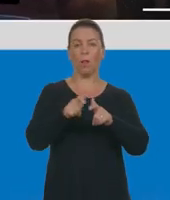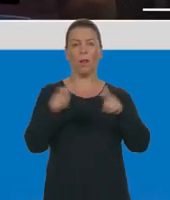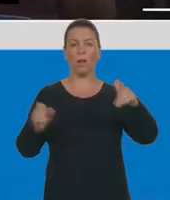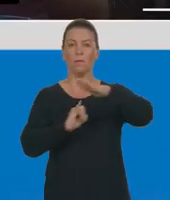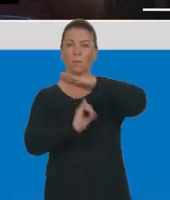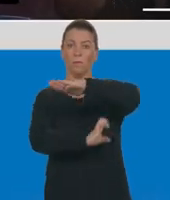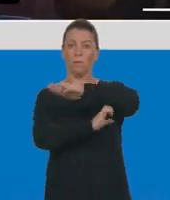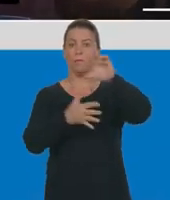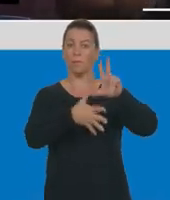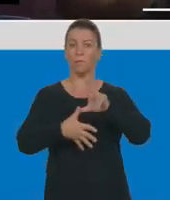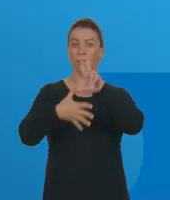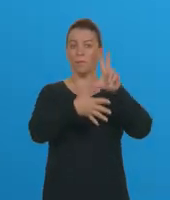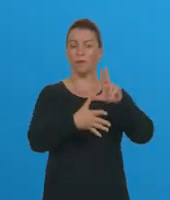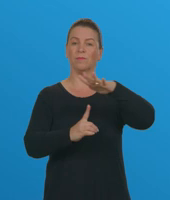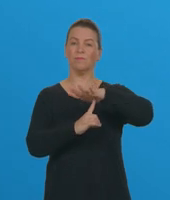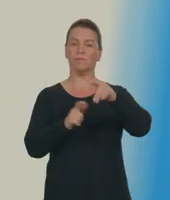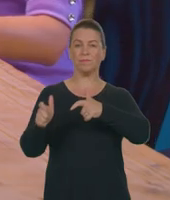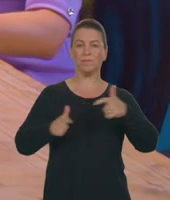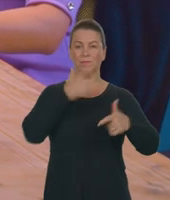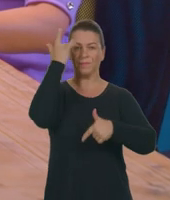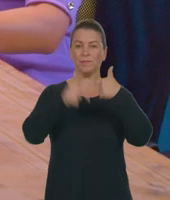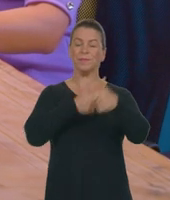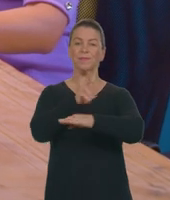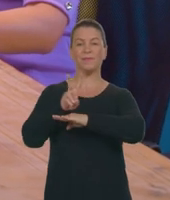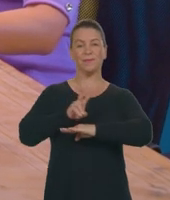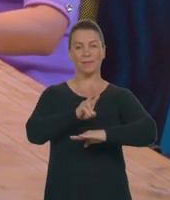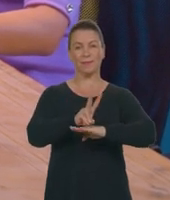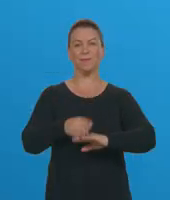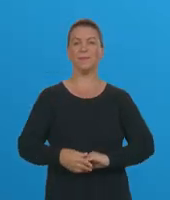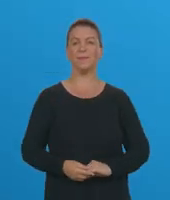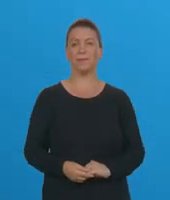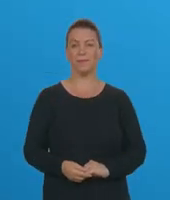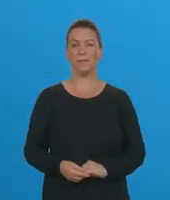projeto de infraestrutura da América Latina. Paraná, terra de gente que trabalha e cuida! Paraná, trabalha